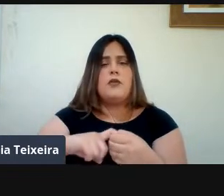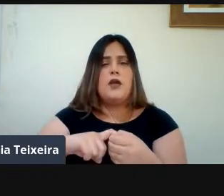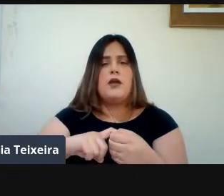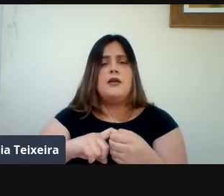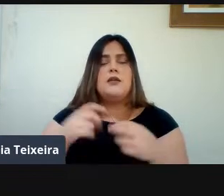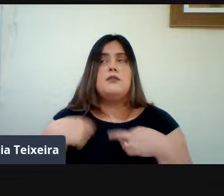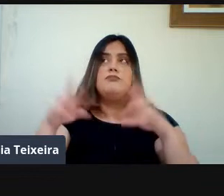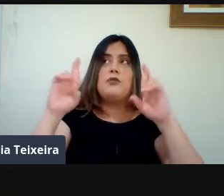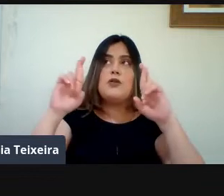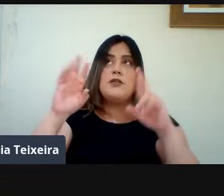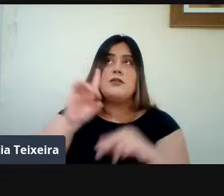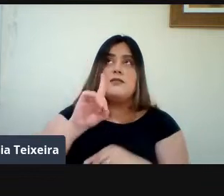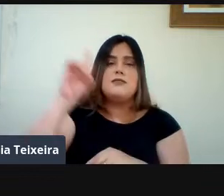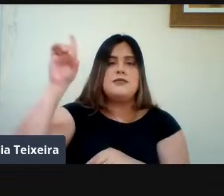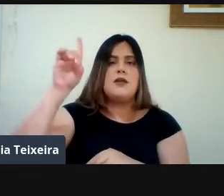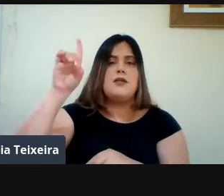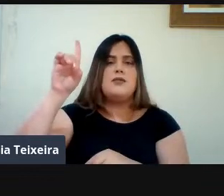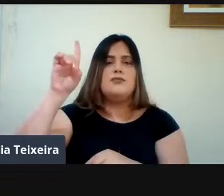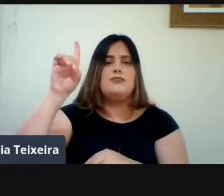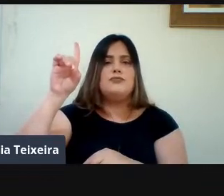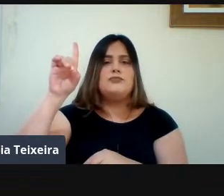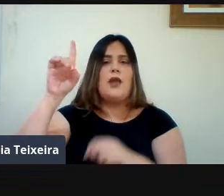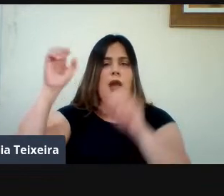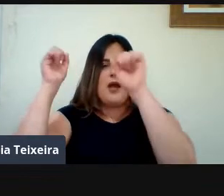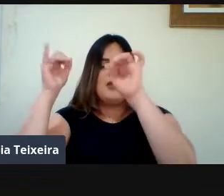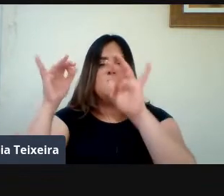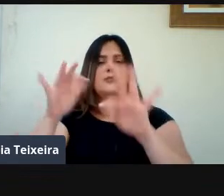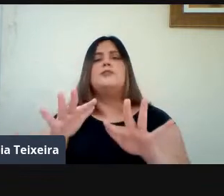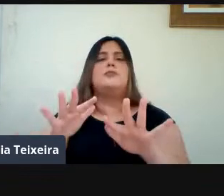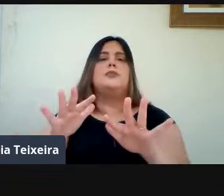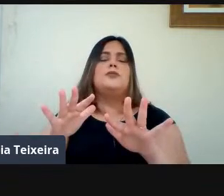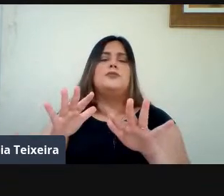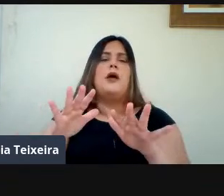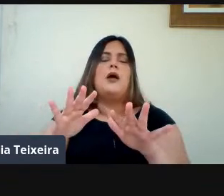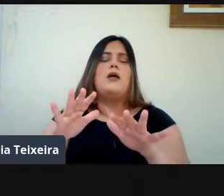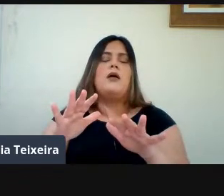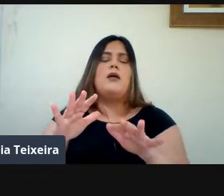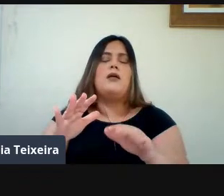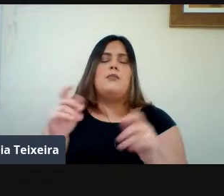Grande Mestre Superior Permitir Nós Estaremos Presentes Aqui Na